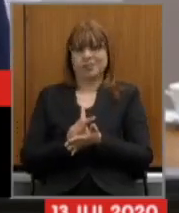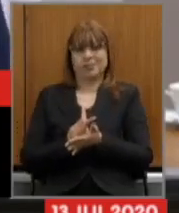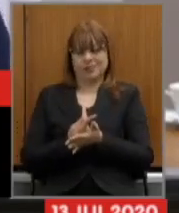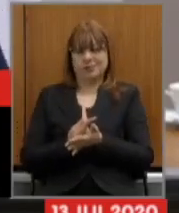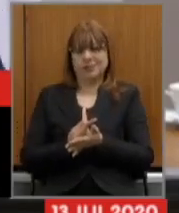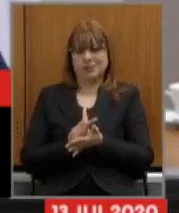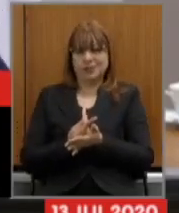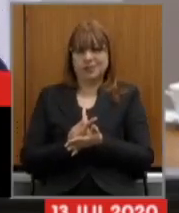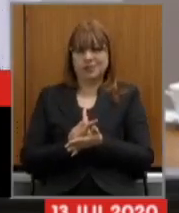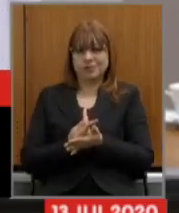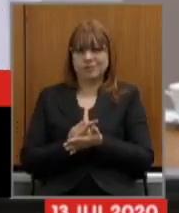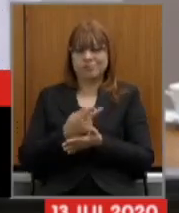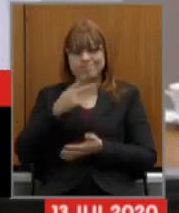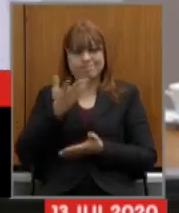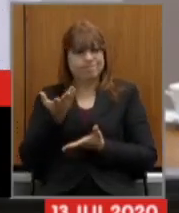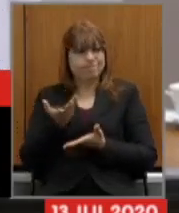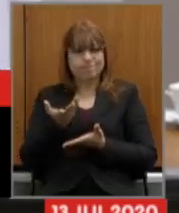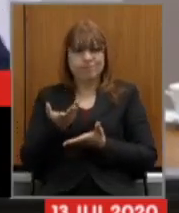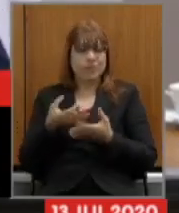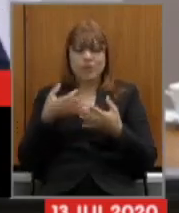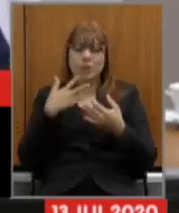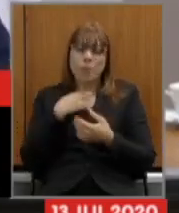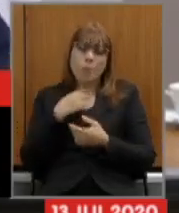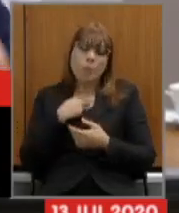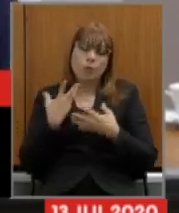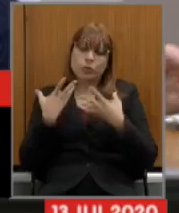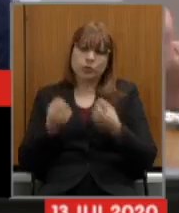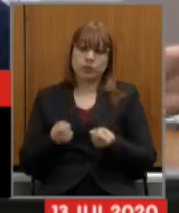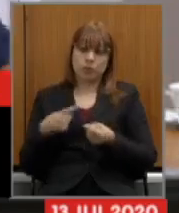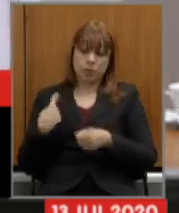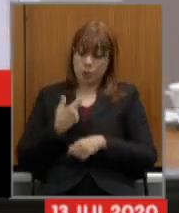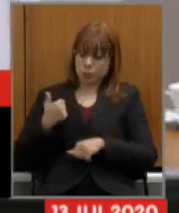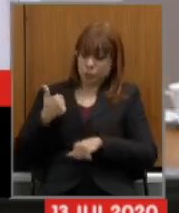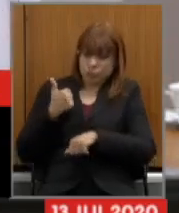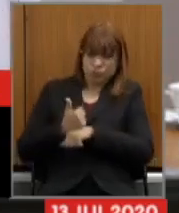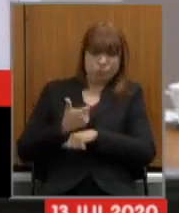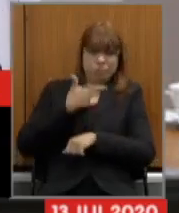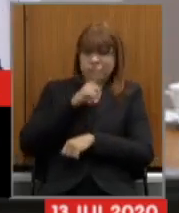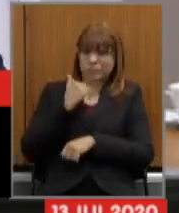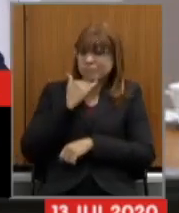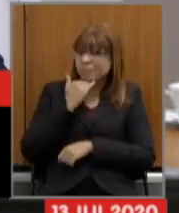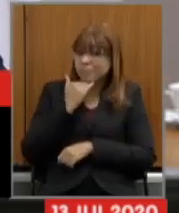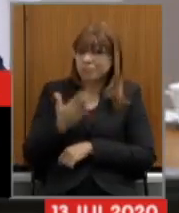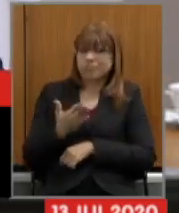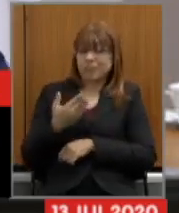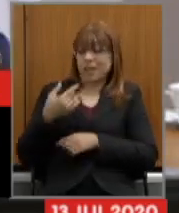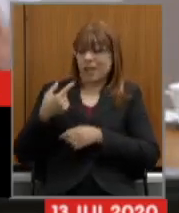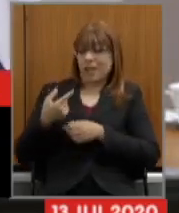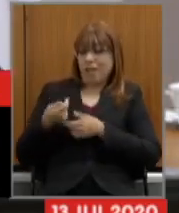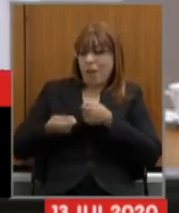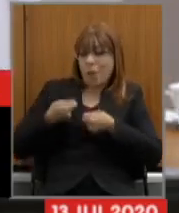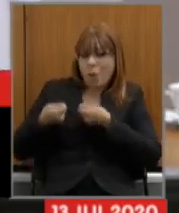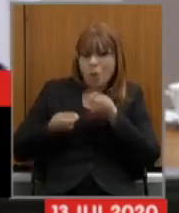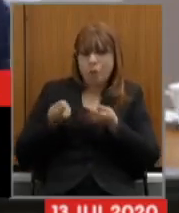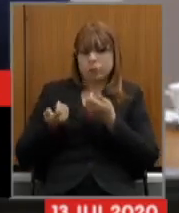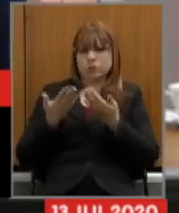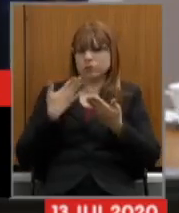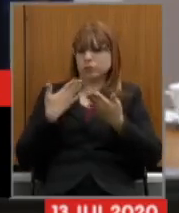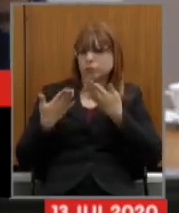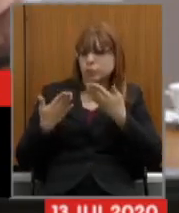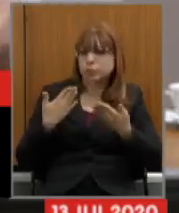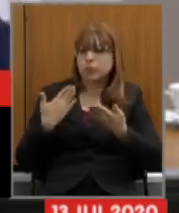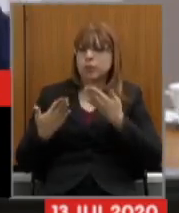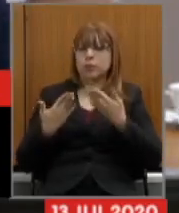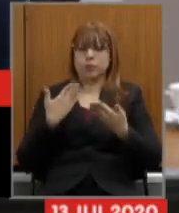não é sanável no parlamento nós não substituiremos a negociação o processo de diálogo